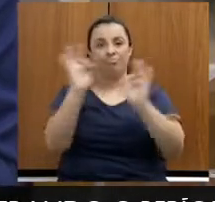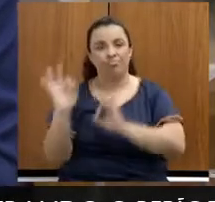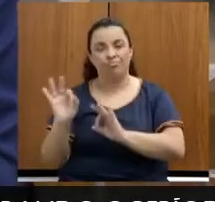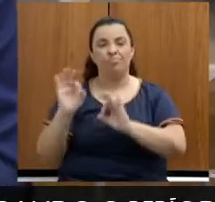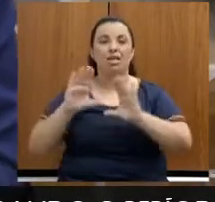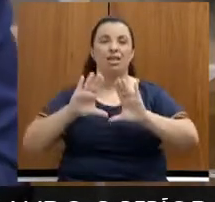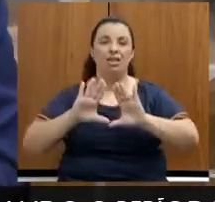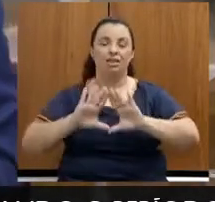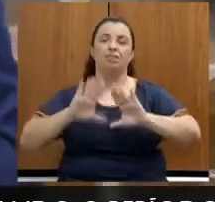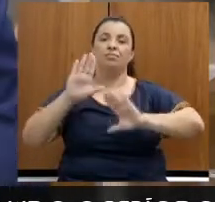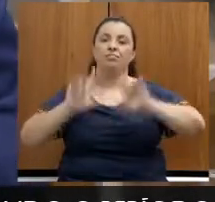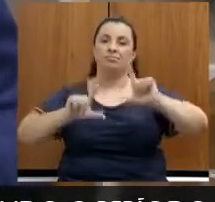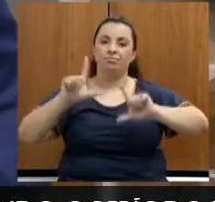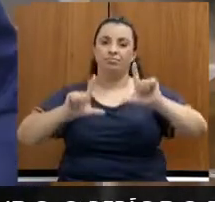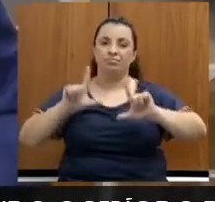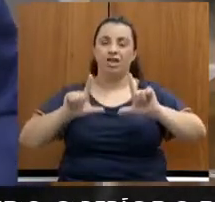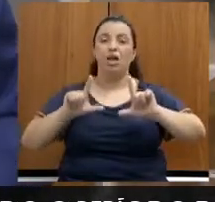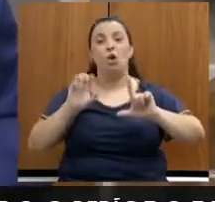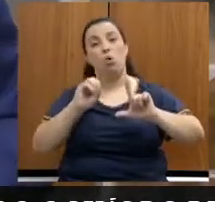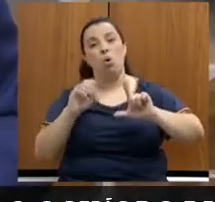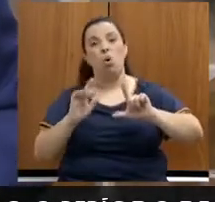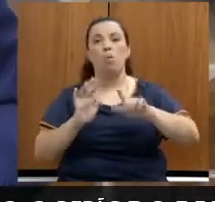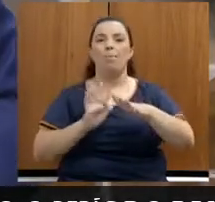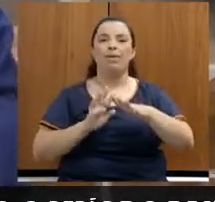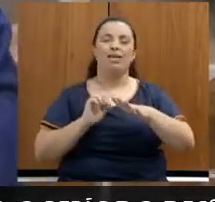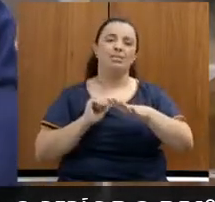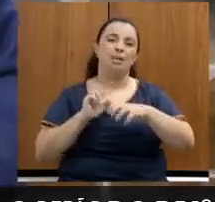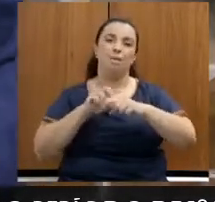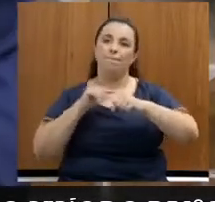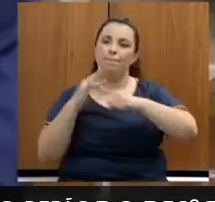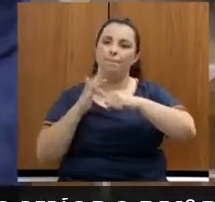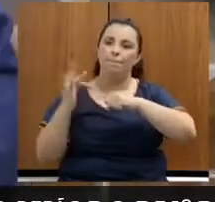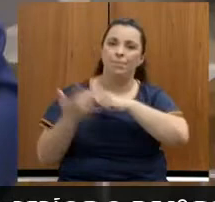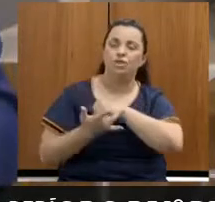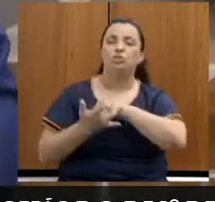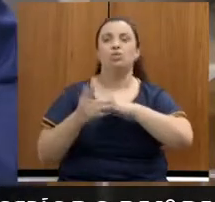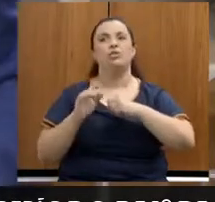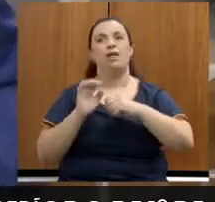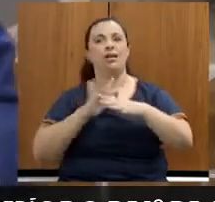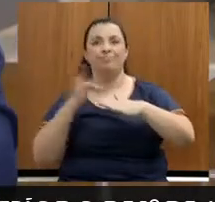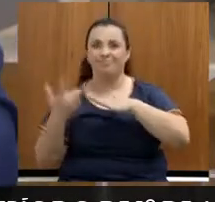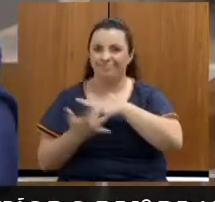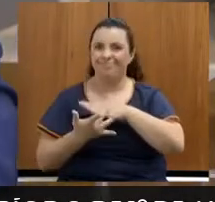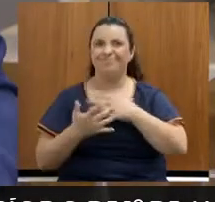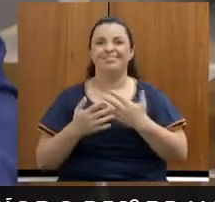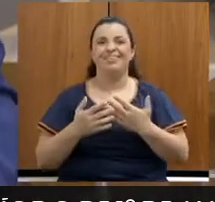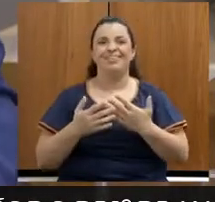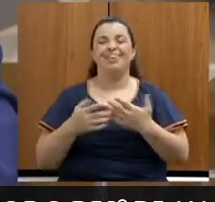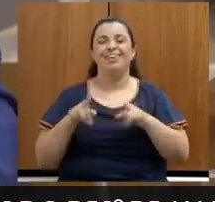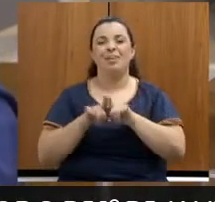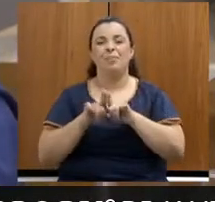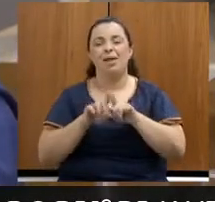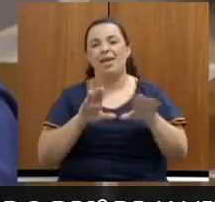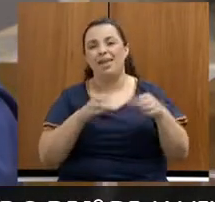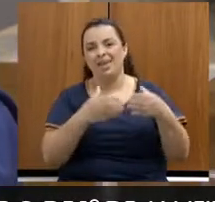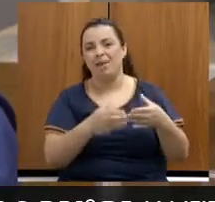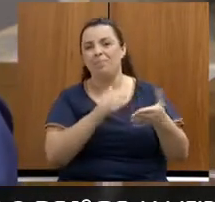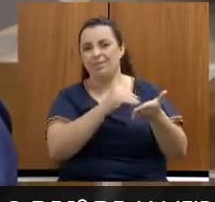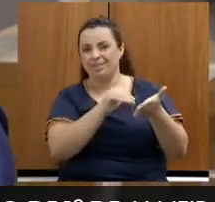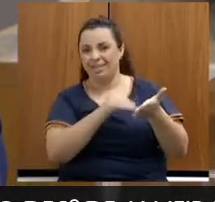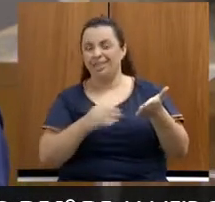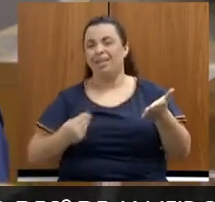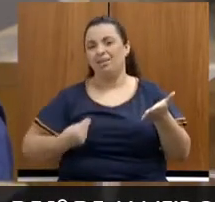Assembleia, pelas mídias sociais, a toda a equipe da secretária aqui presente, daqui em